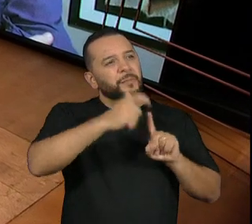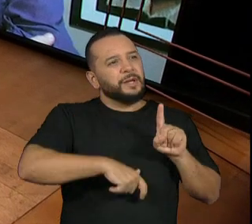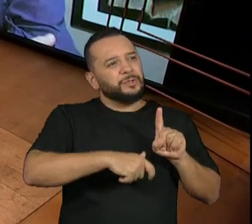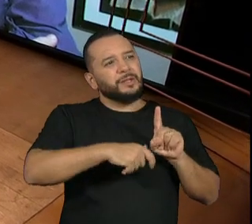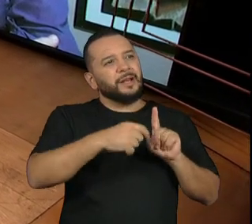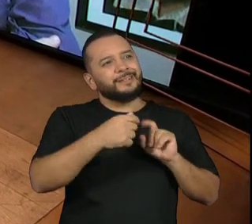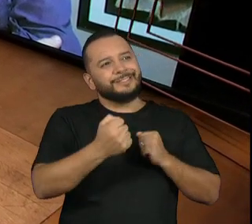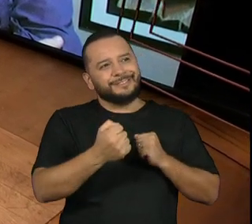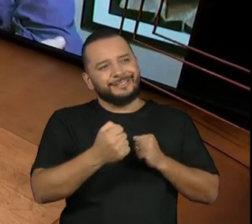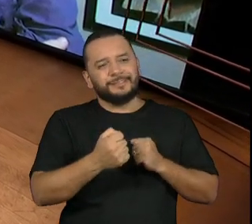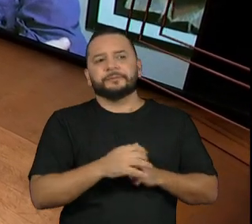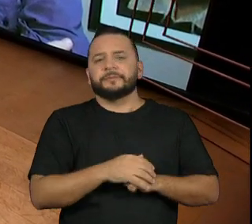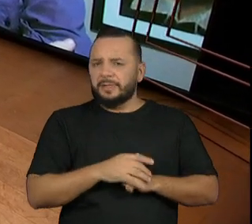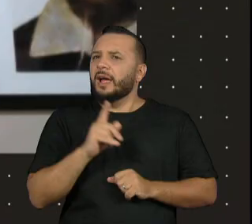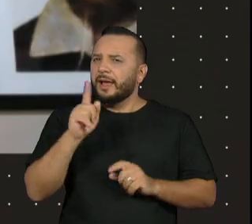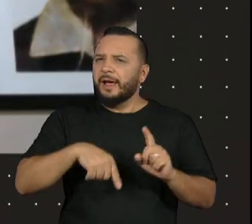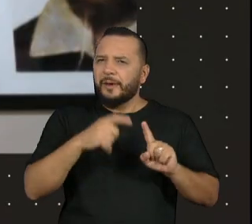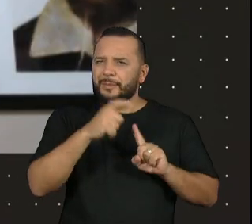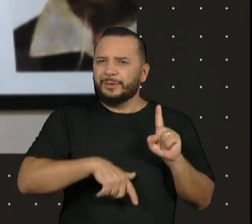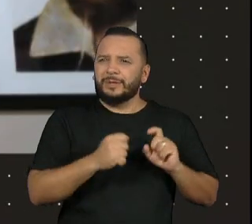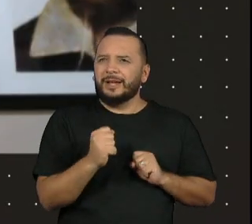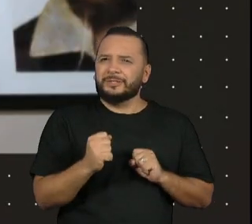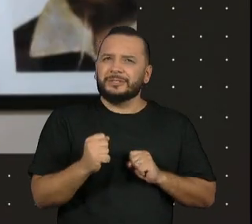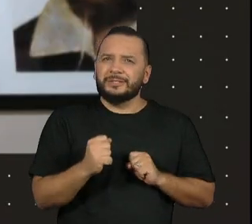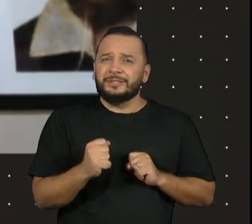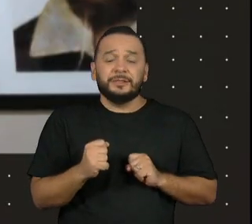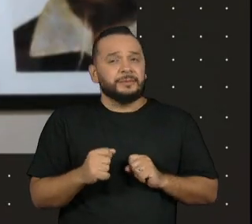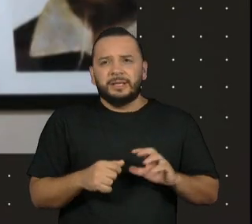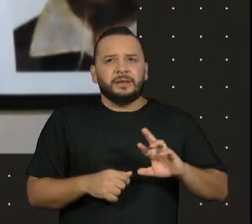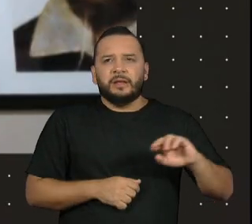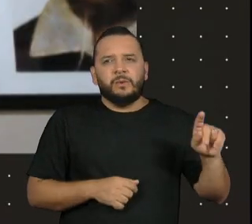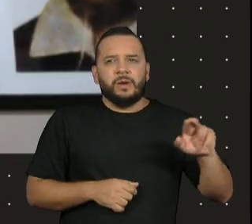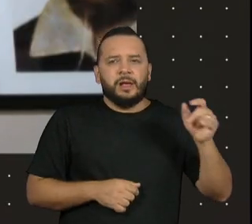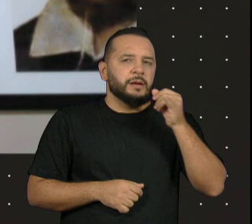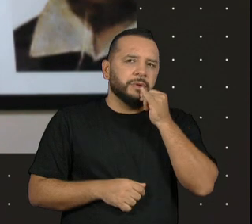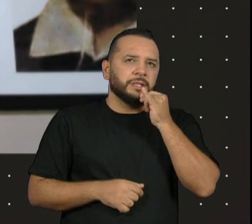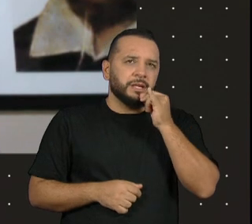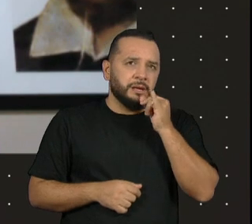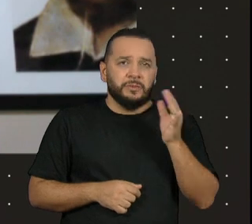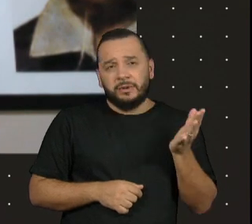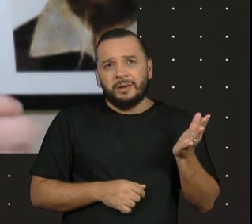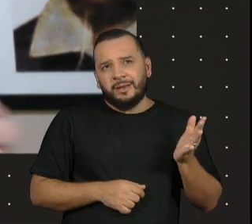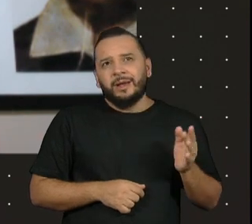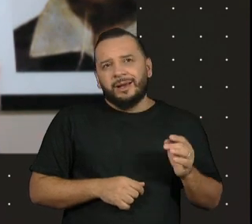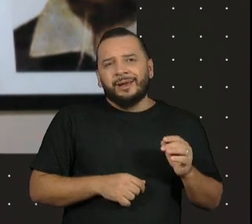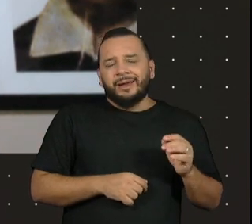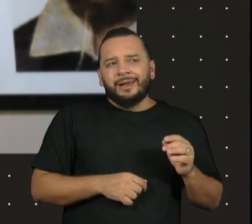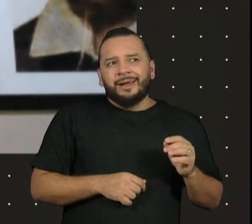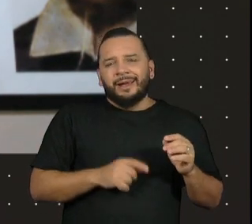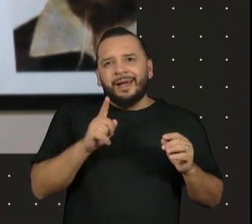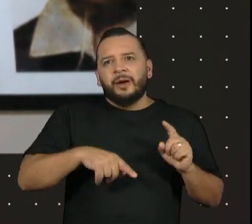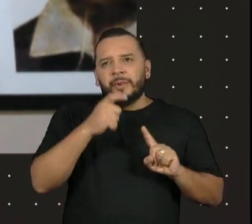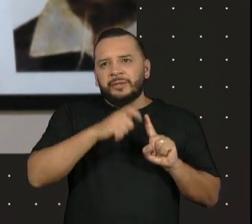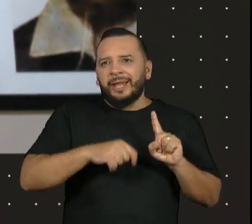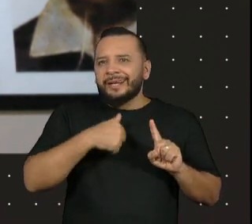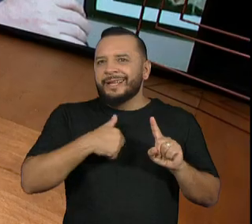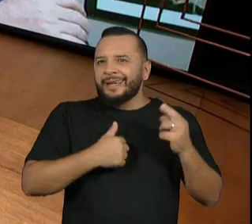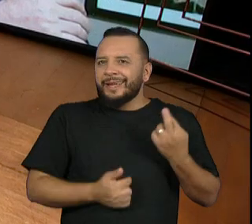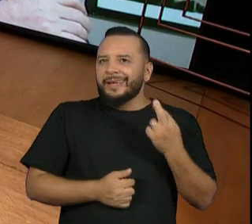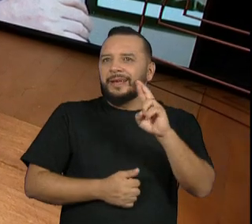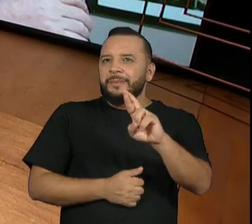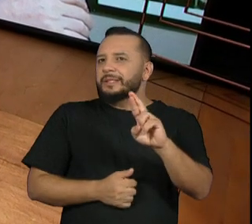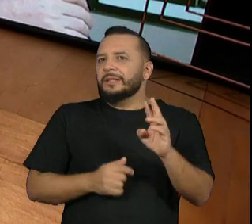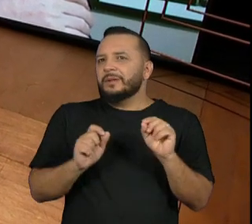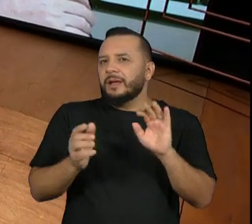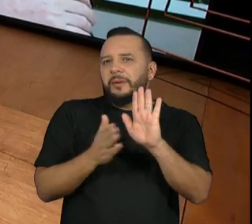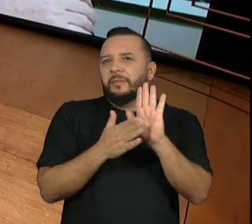Ele não é um personagem no sentido, no melhor sentido disso. Ele está lá representando uma